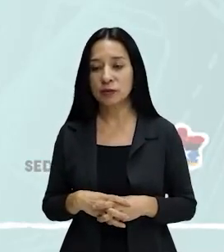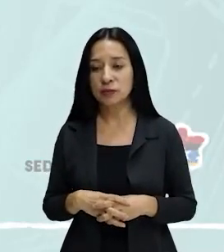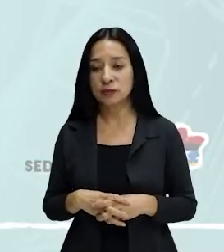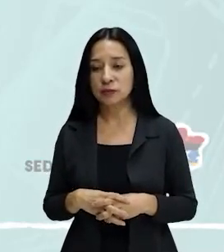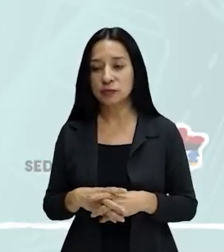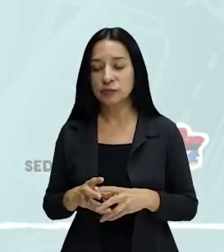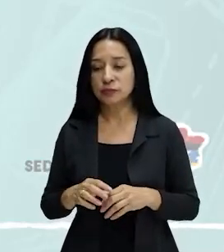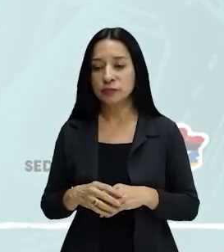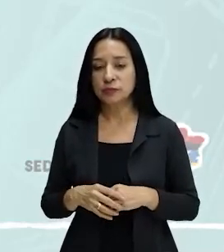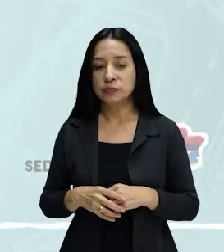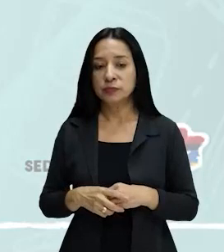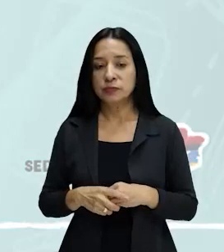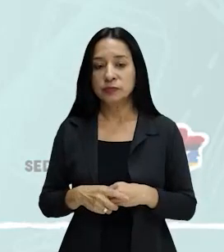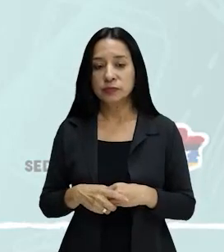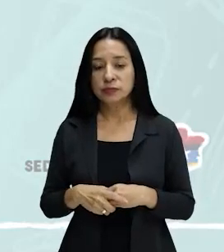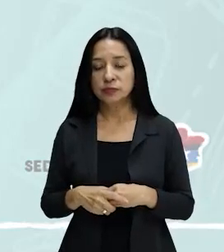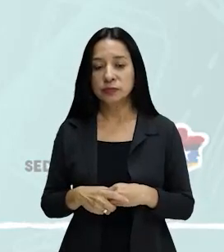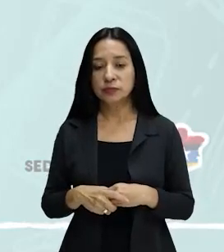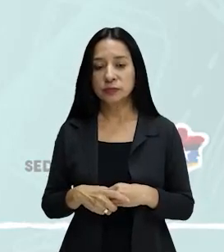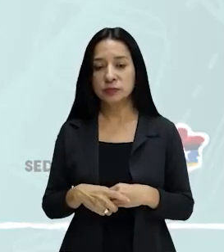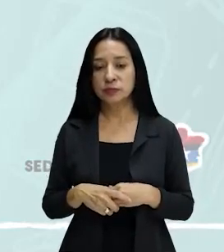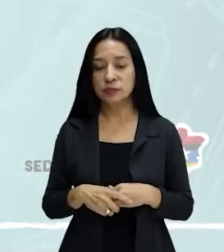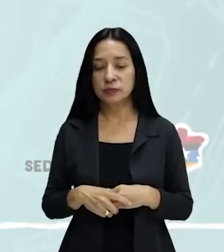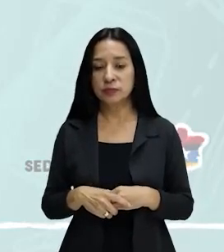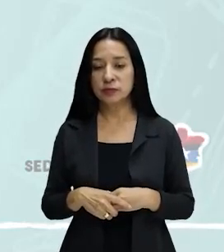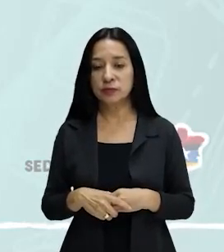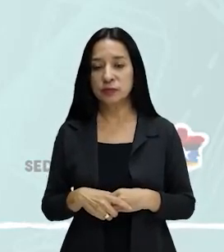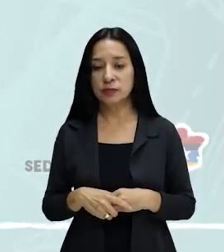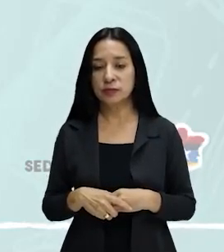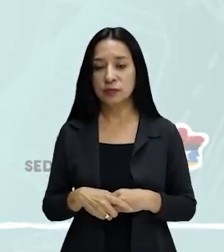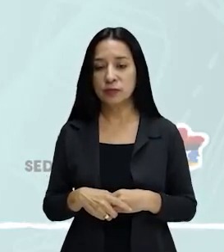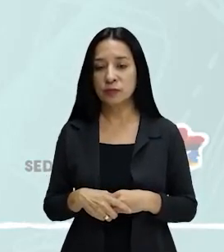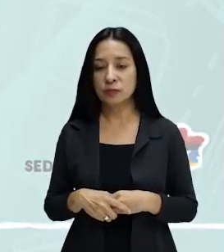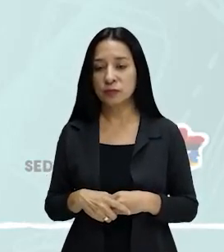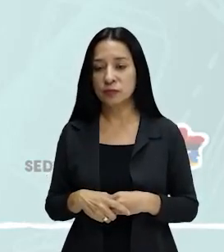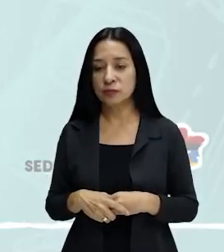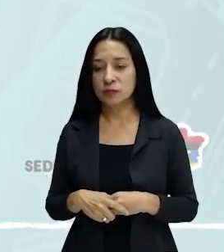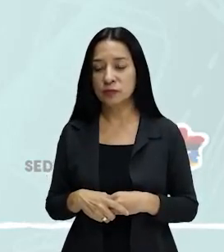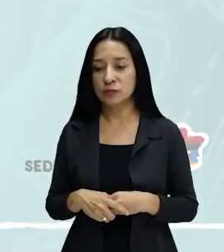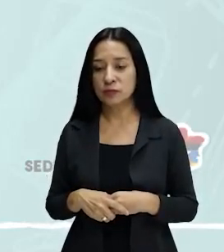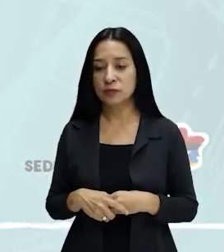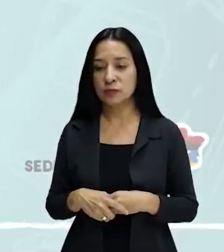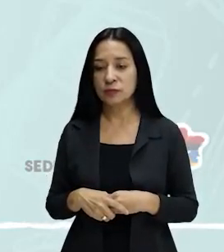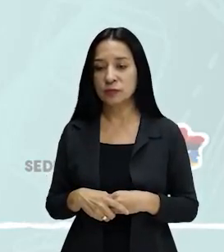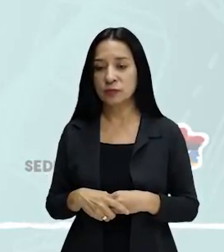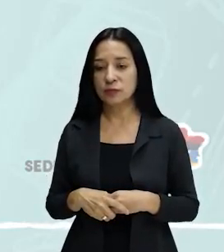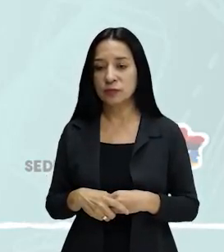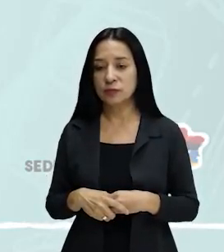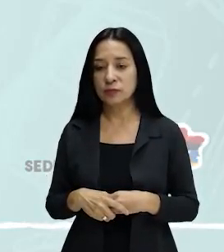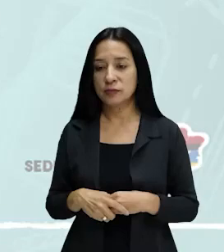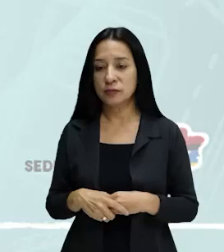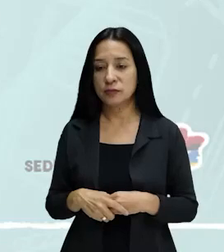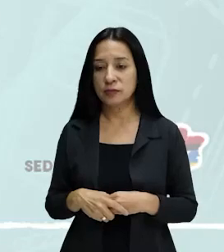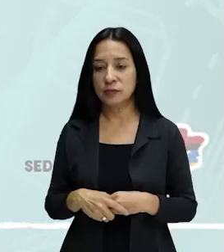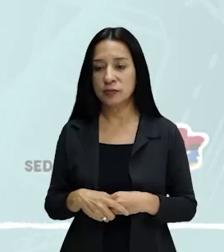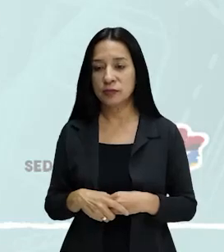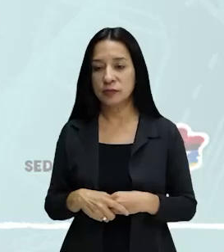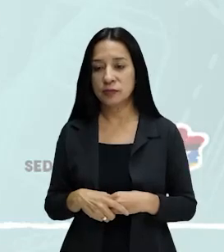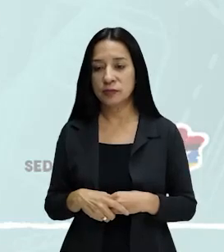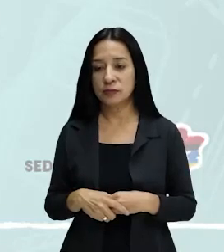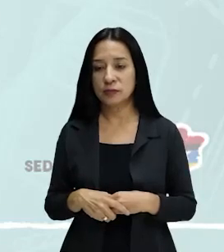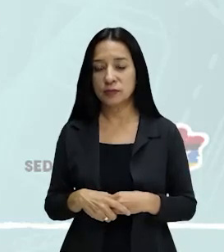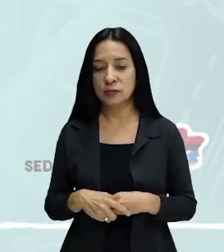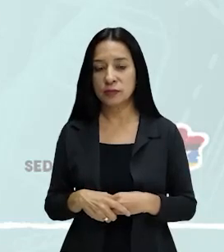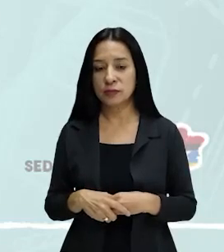tempo colocando até três assentos. Numa só palavra. É só lembrar os participos passados. acelerer,